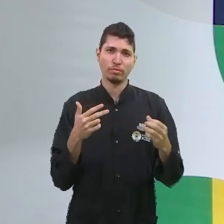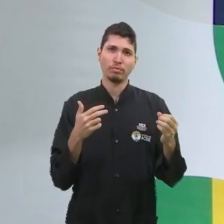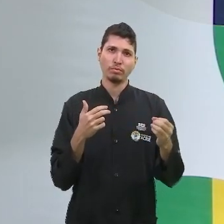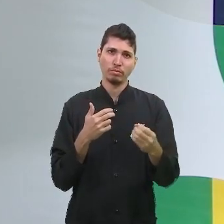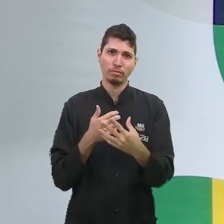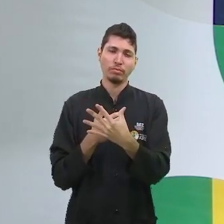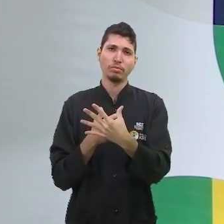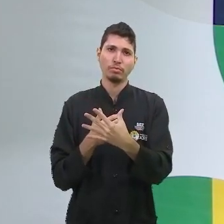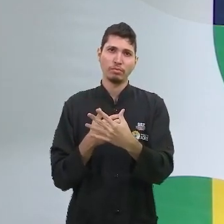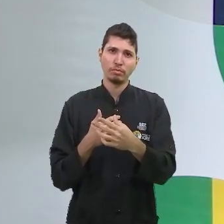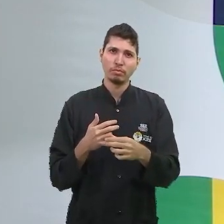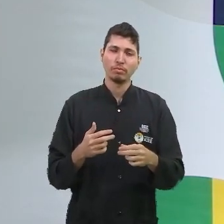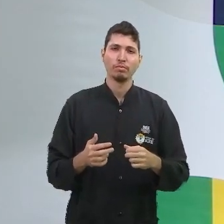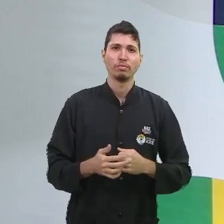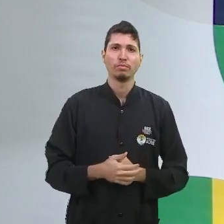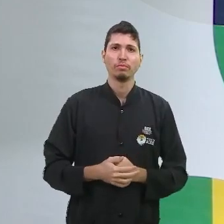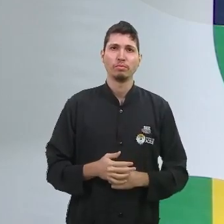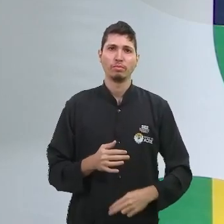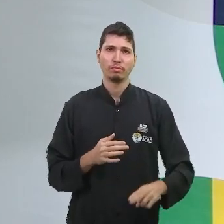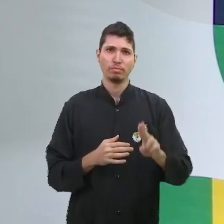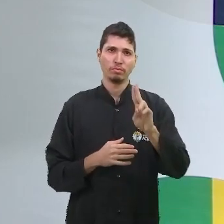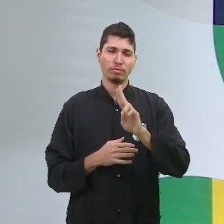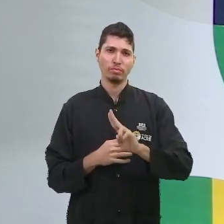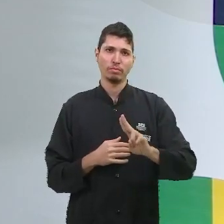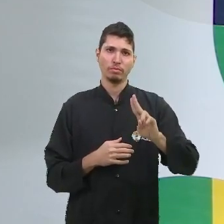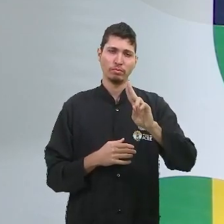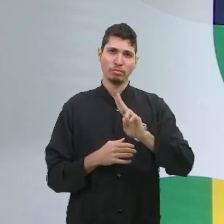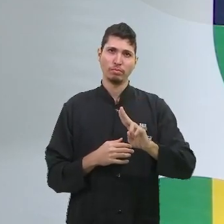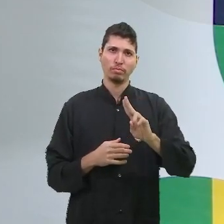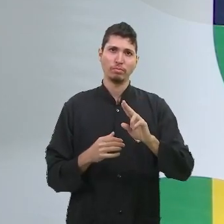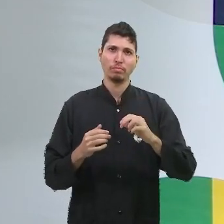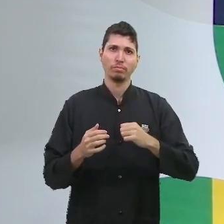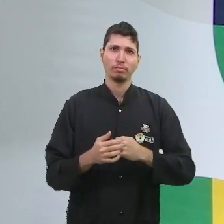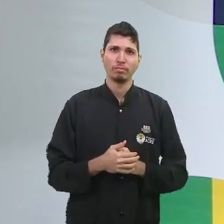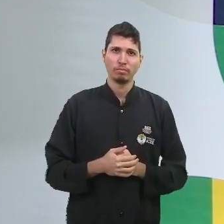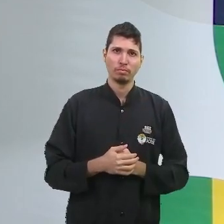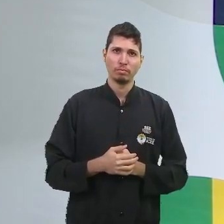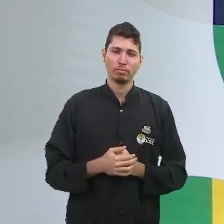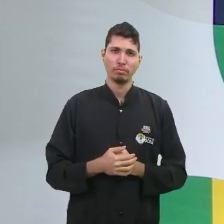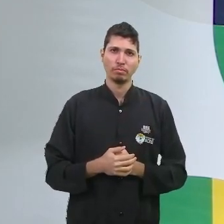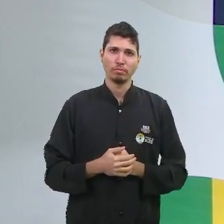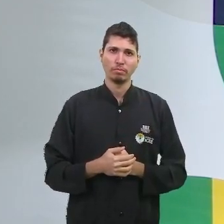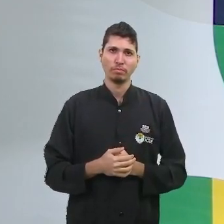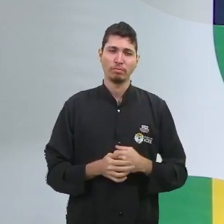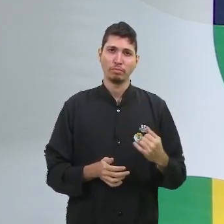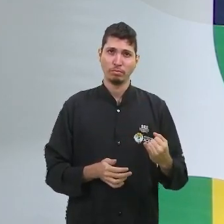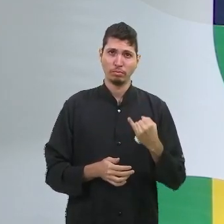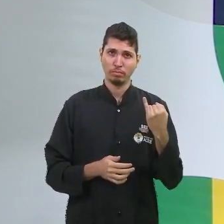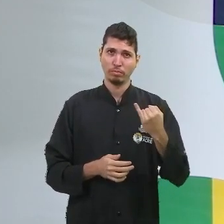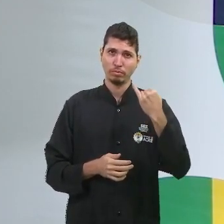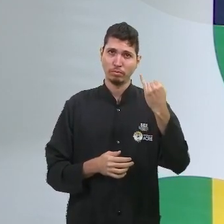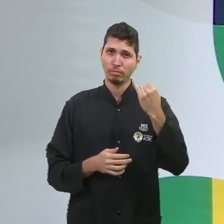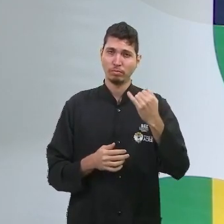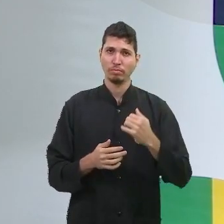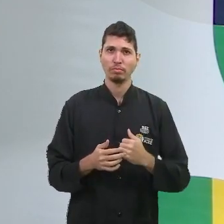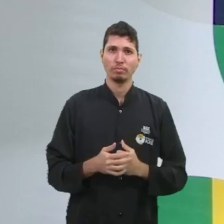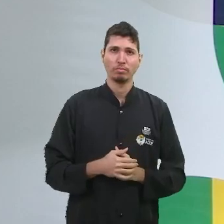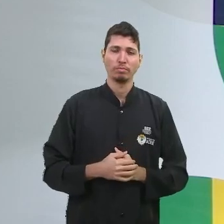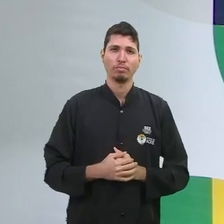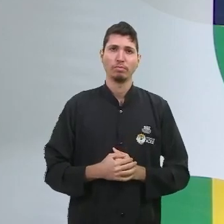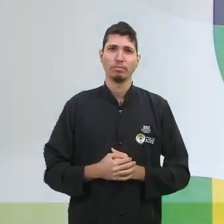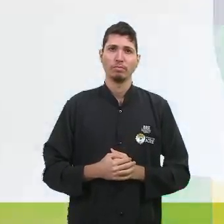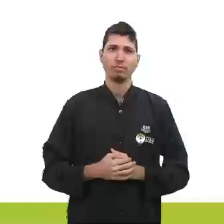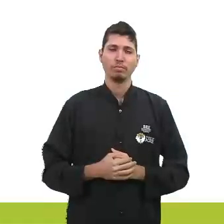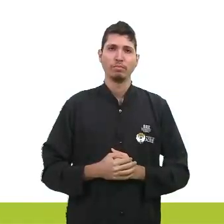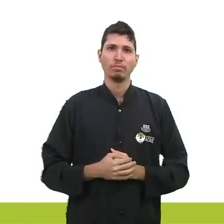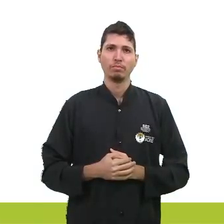absolutamente necessários e suprem, digamos assim, as necessidades humanas. Vamos seguir com mais algumas